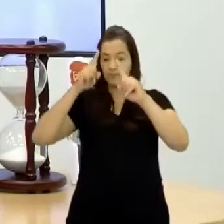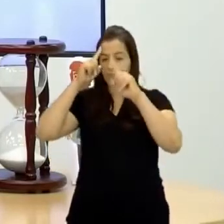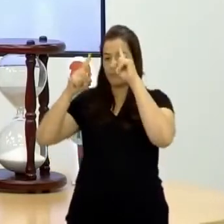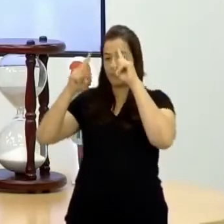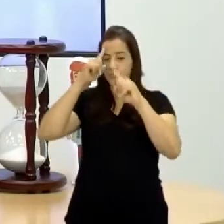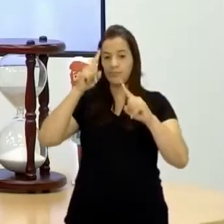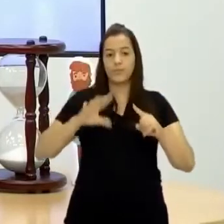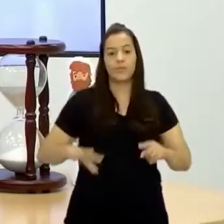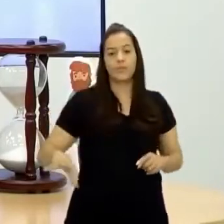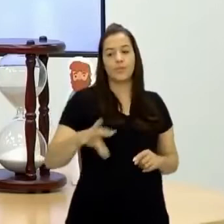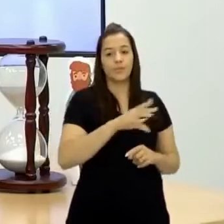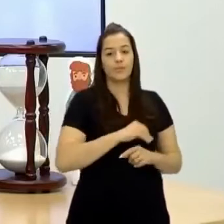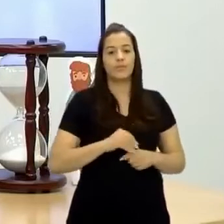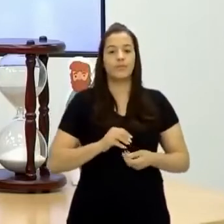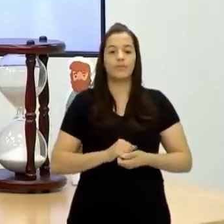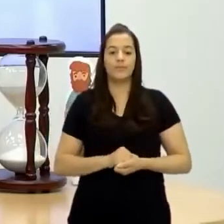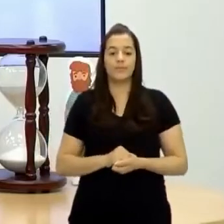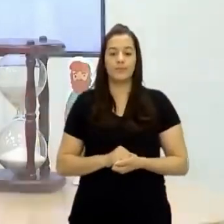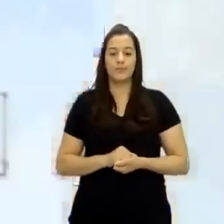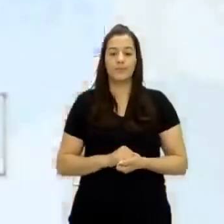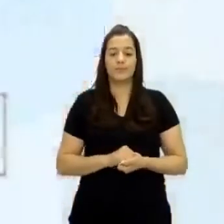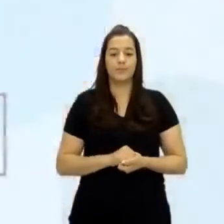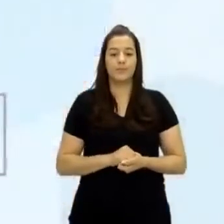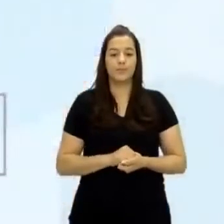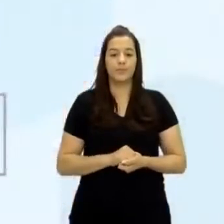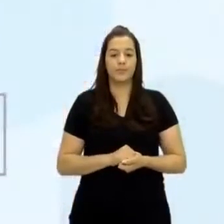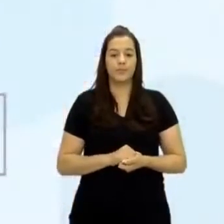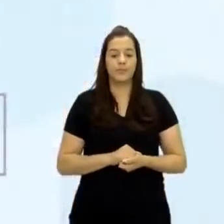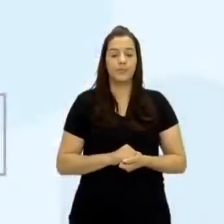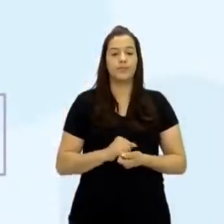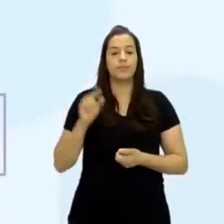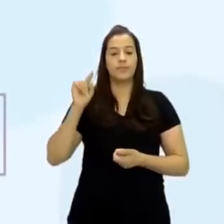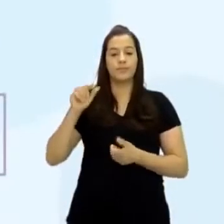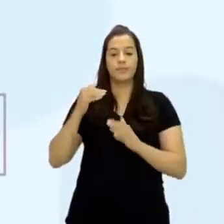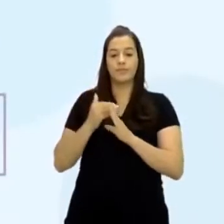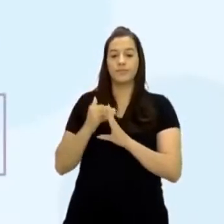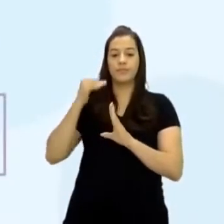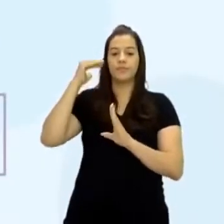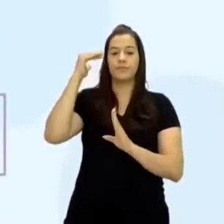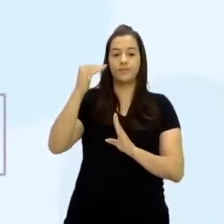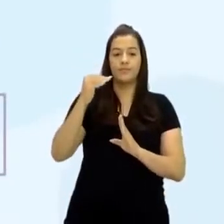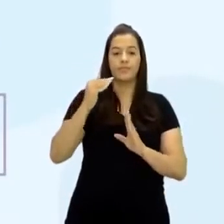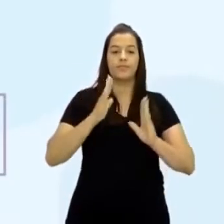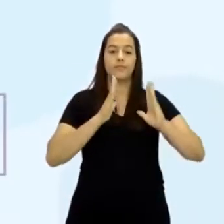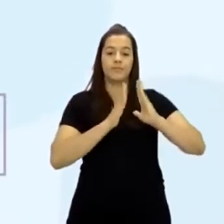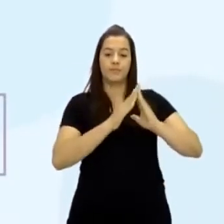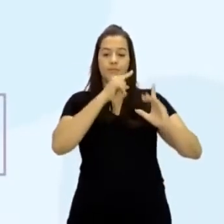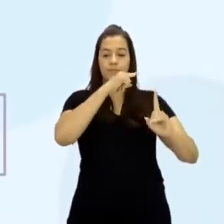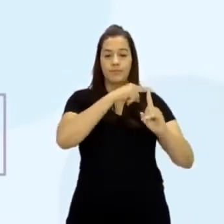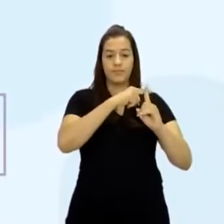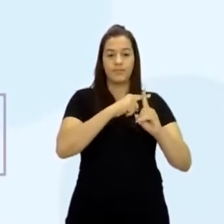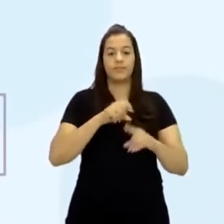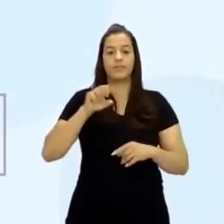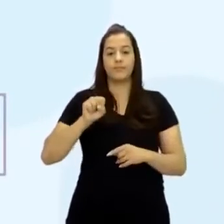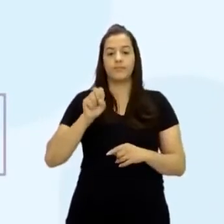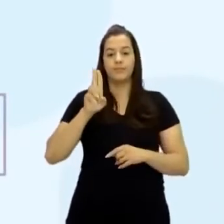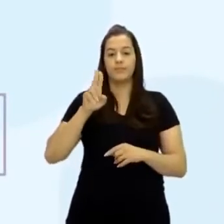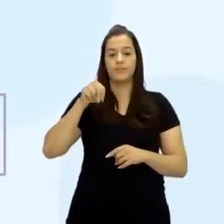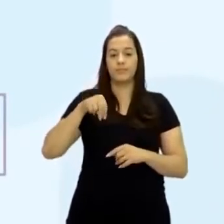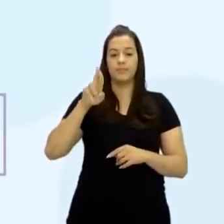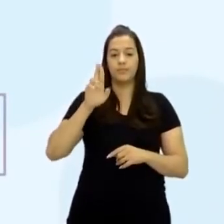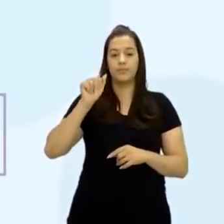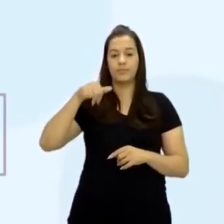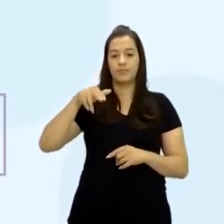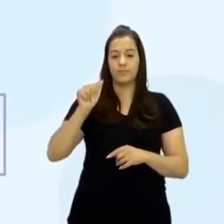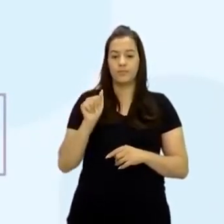desse poder real. E aí, lá em cima, no topo, nós temos igreja. Suzerana dos suzeranos.